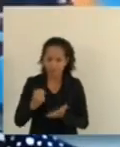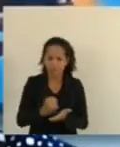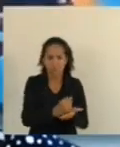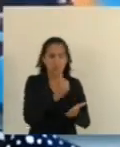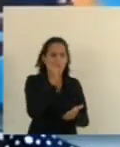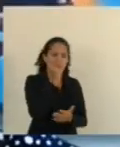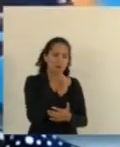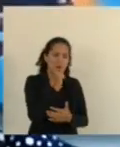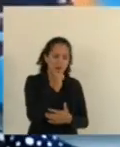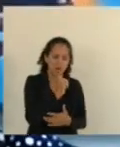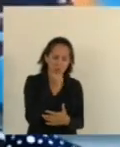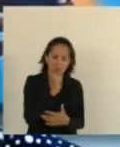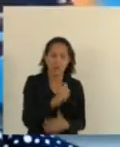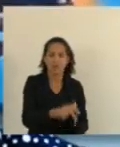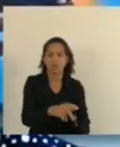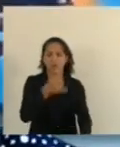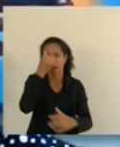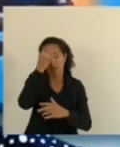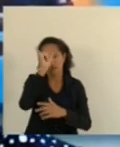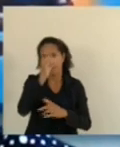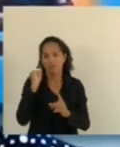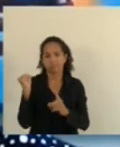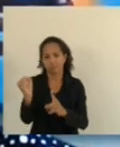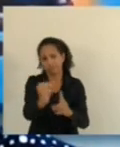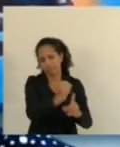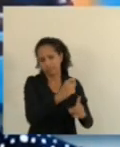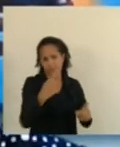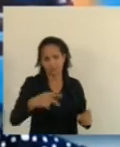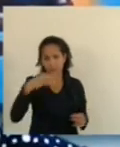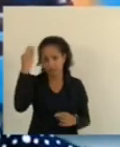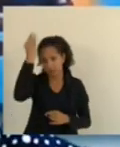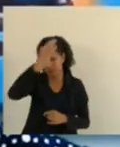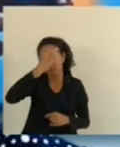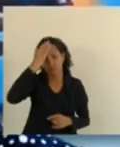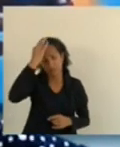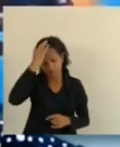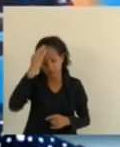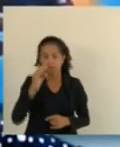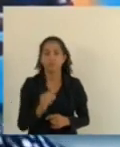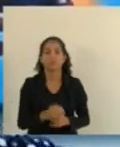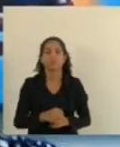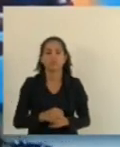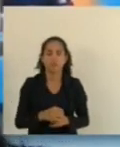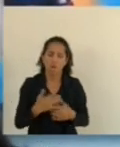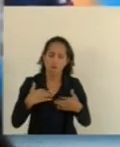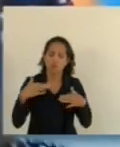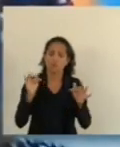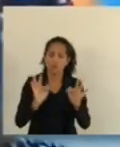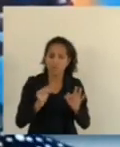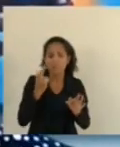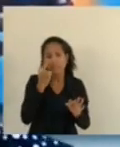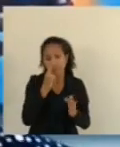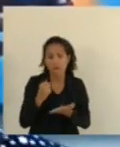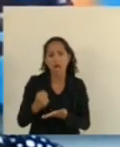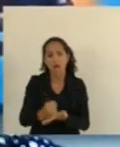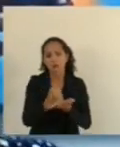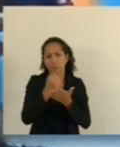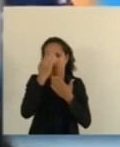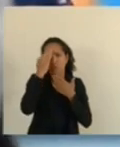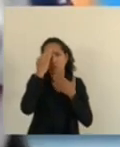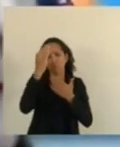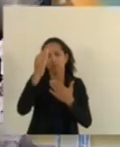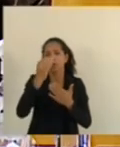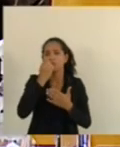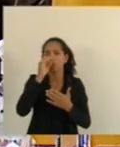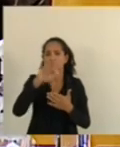passo a matança de mulheres no Espírito Santo por homicídio e por feminicídio. Obrigada, é uma boa tarde para